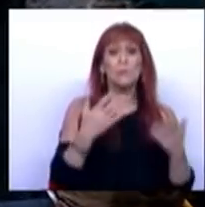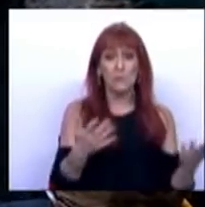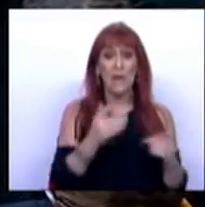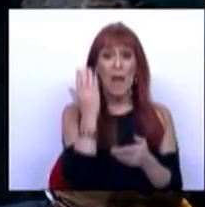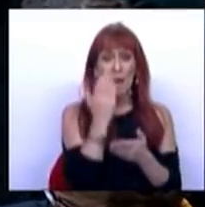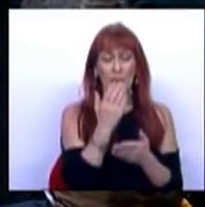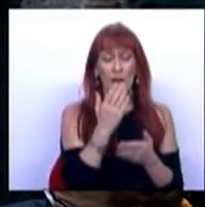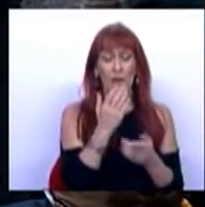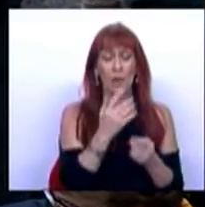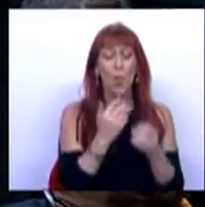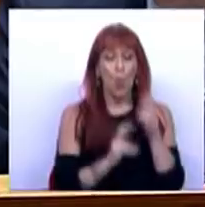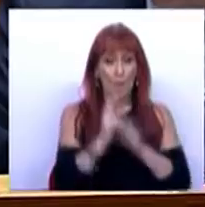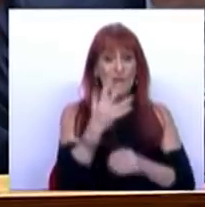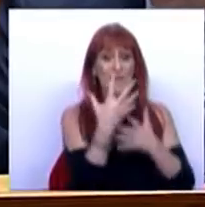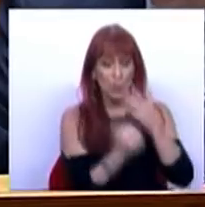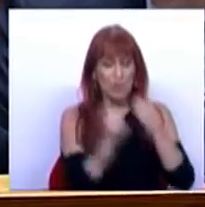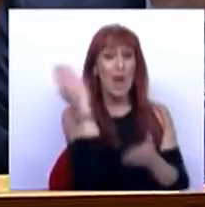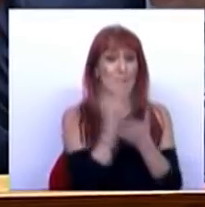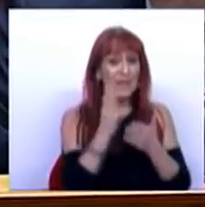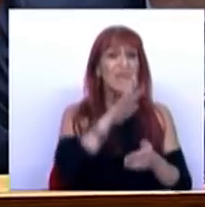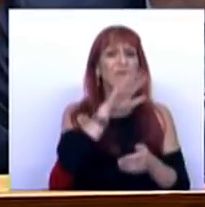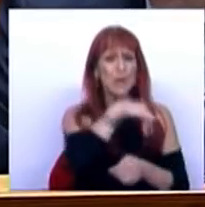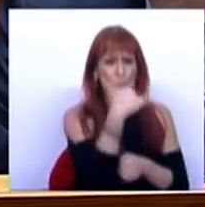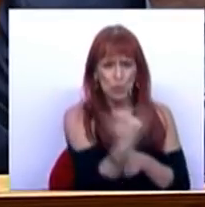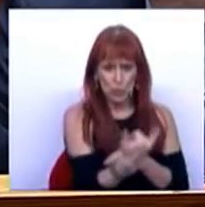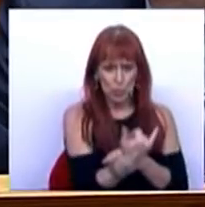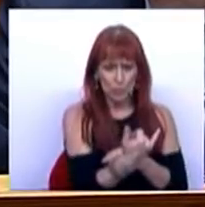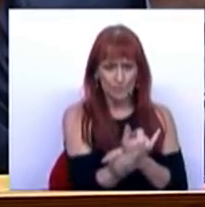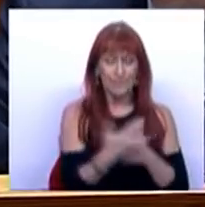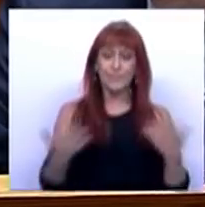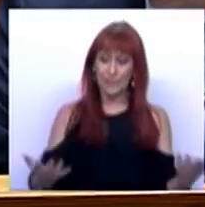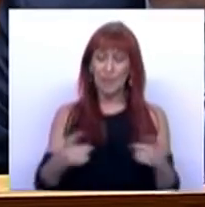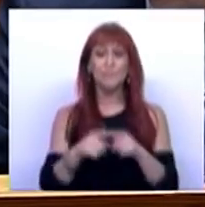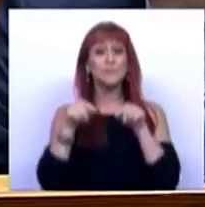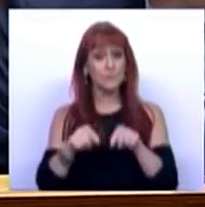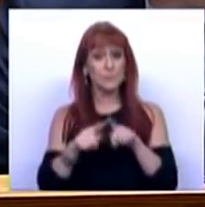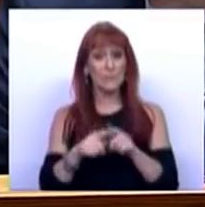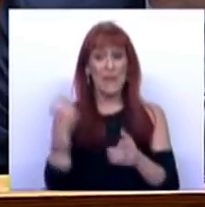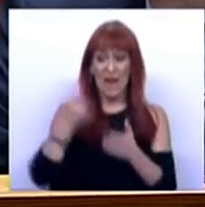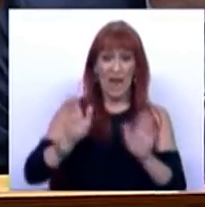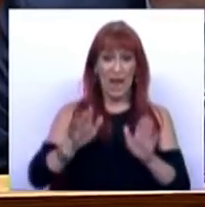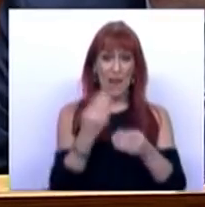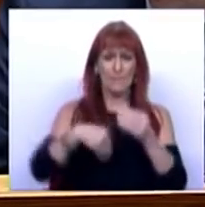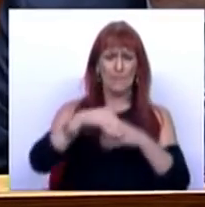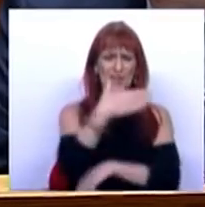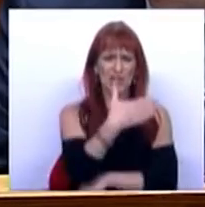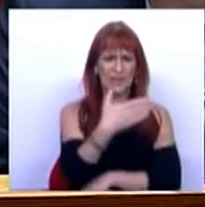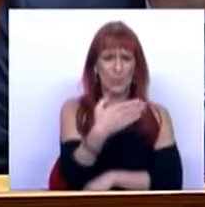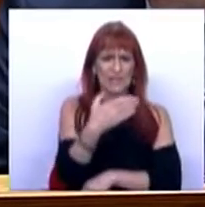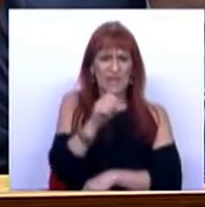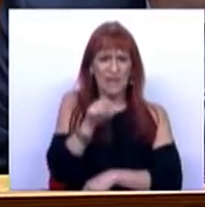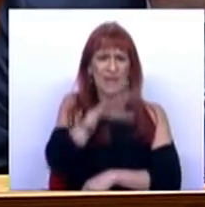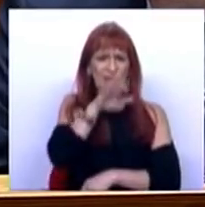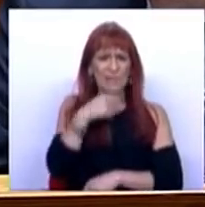com o aumento da redução a partir do segundo filho. Com a isenção de mais 170 mil